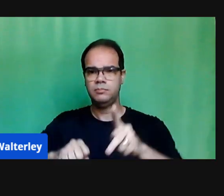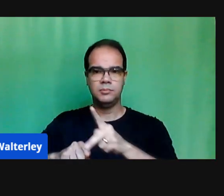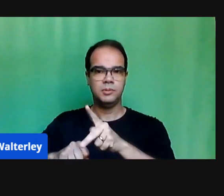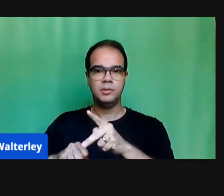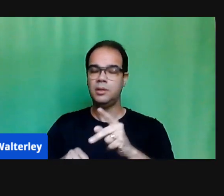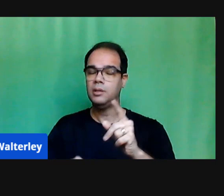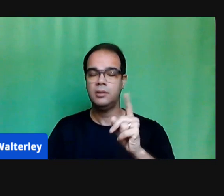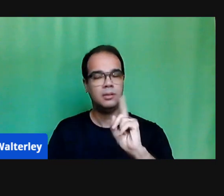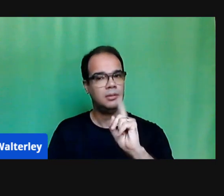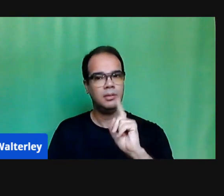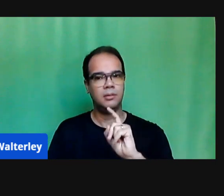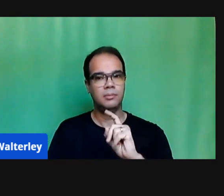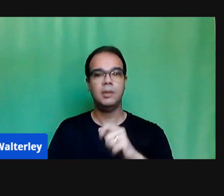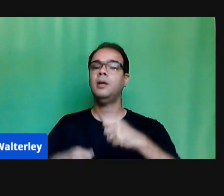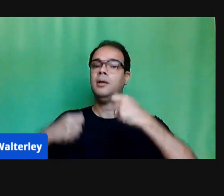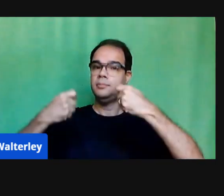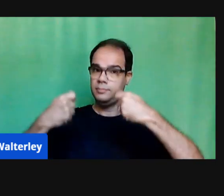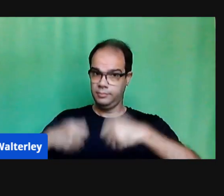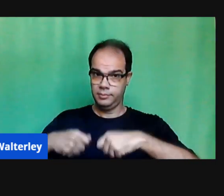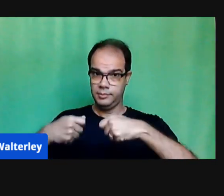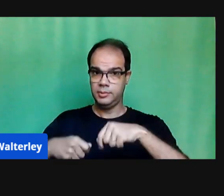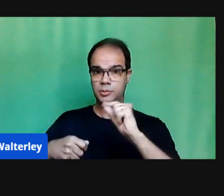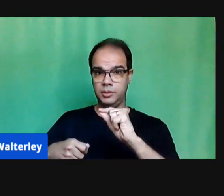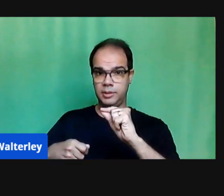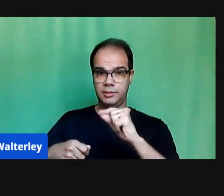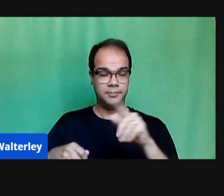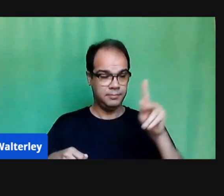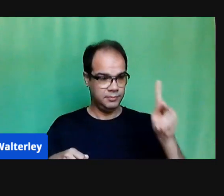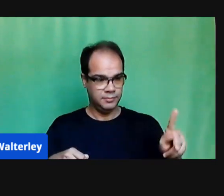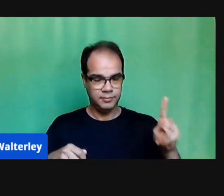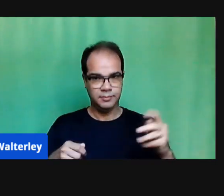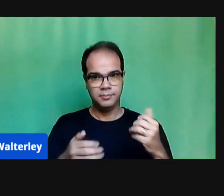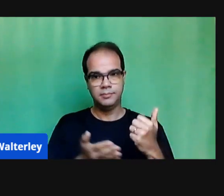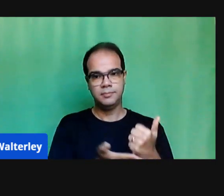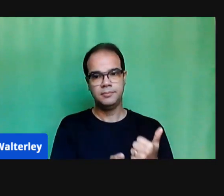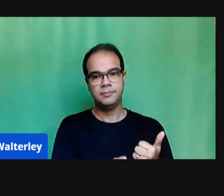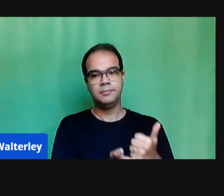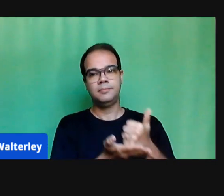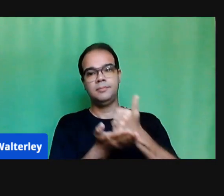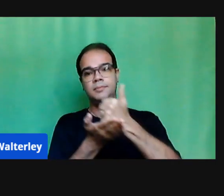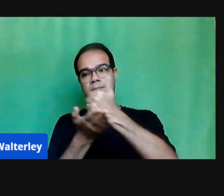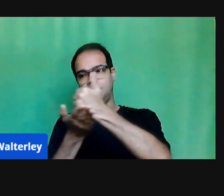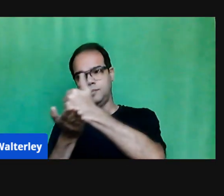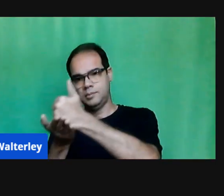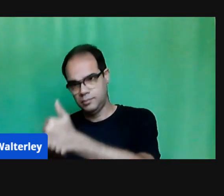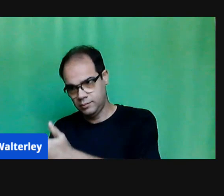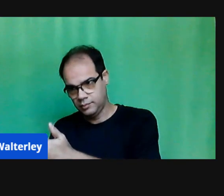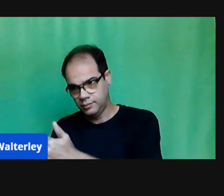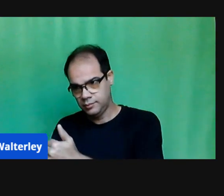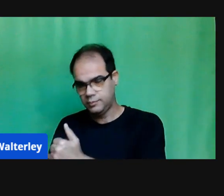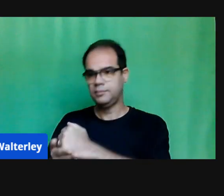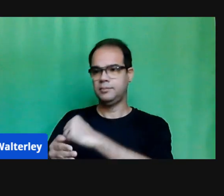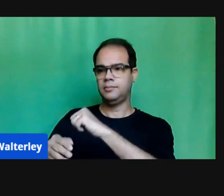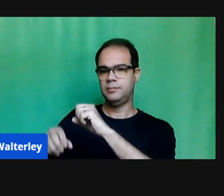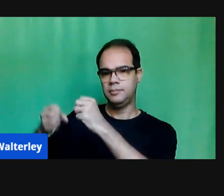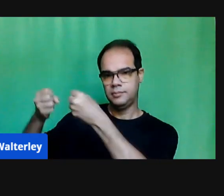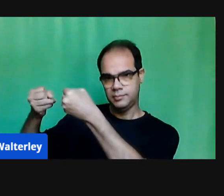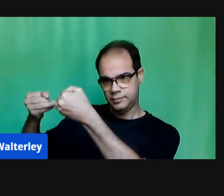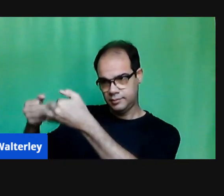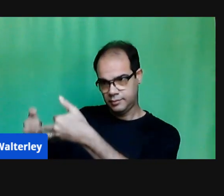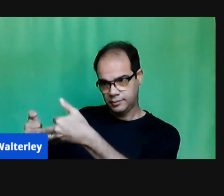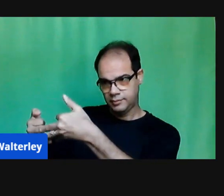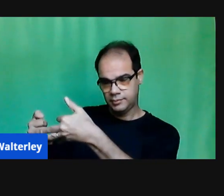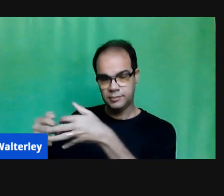e precisam do nosso total apoio para que pudessem fazer esse acompanhamento. Então,